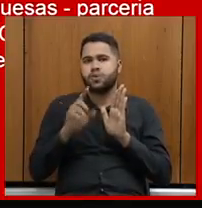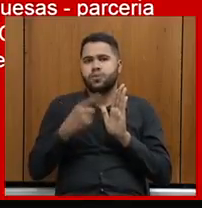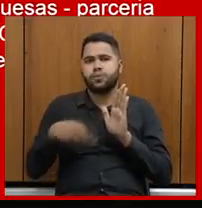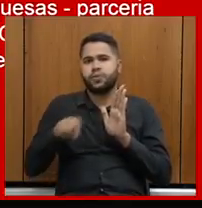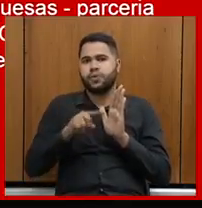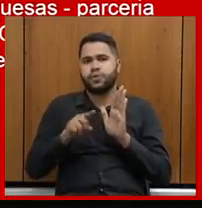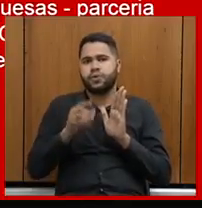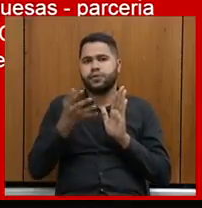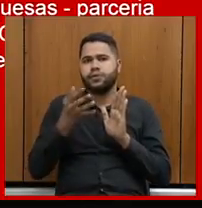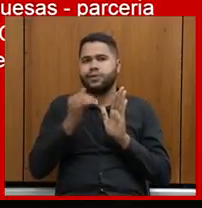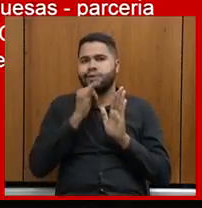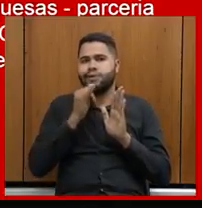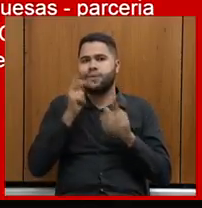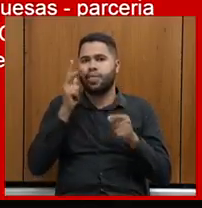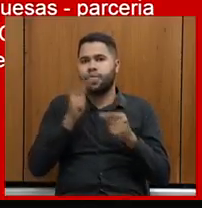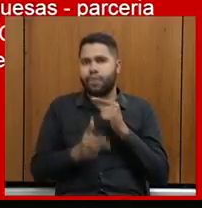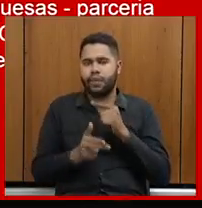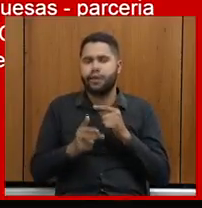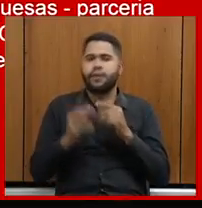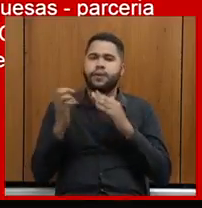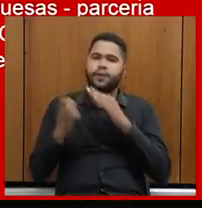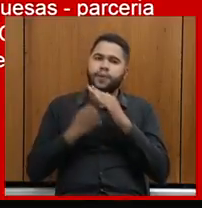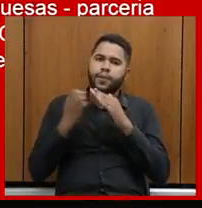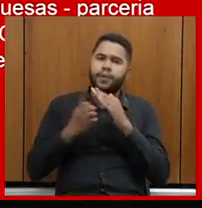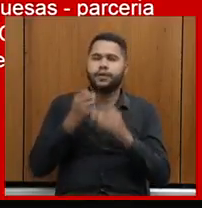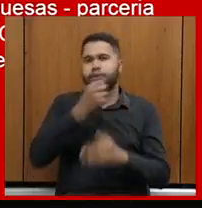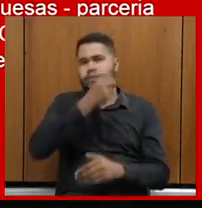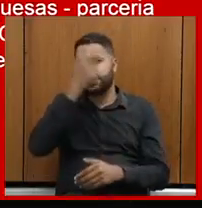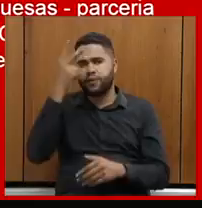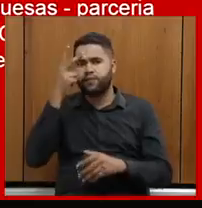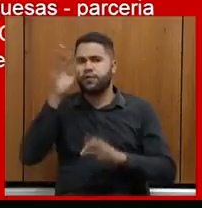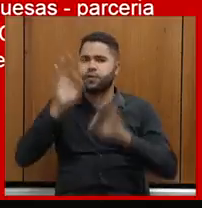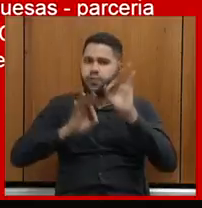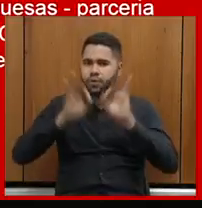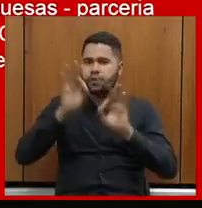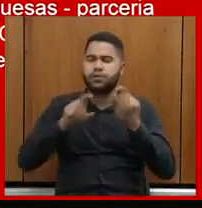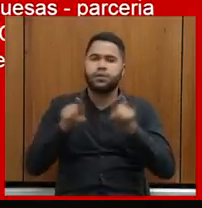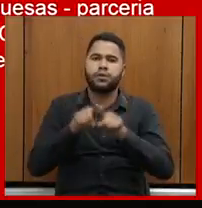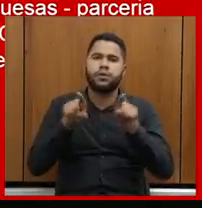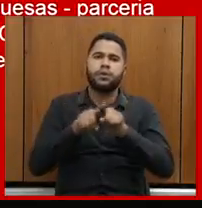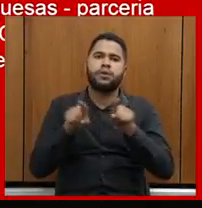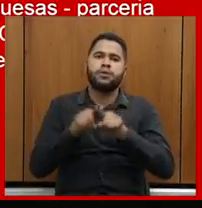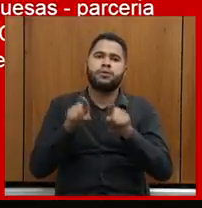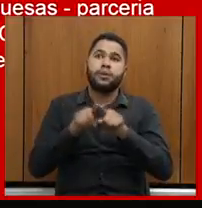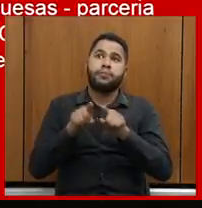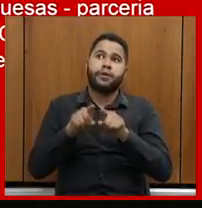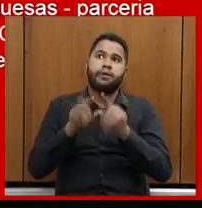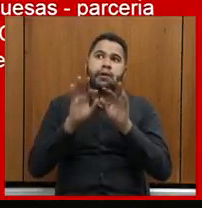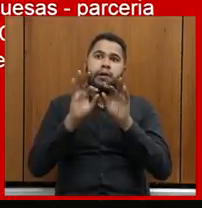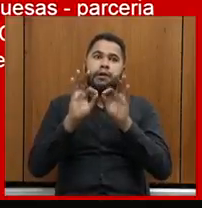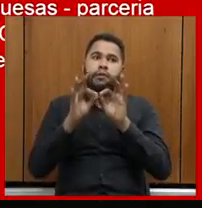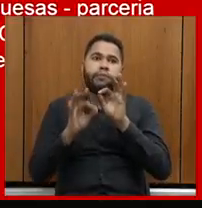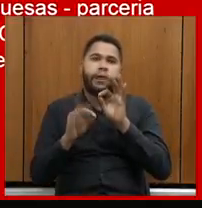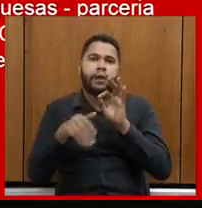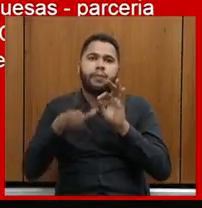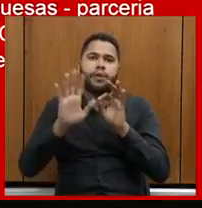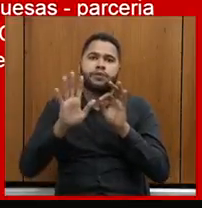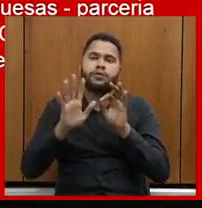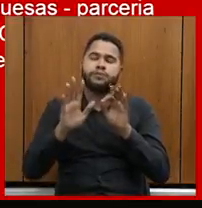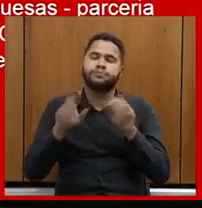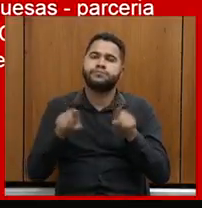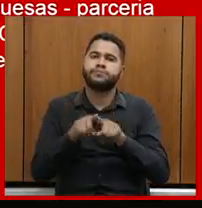cortar o que os empresários, os prefeitos ainda estão organizando e também não fazer nenhuma falácia. Ressalto a